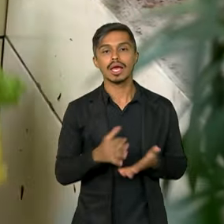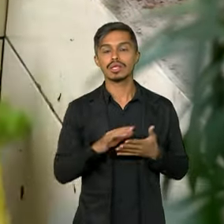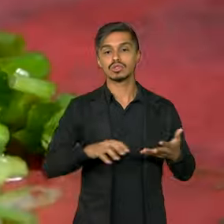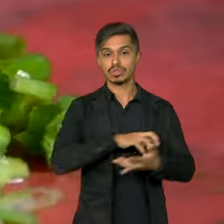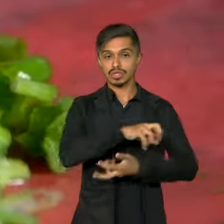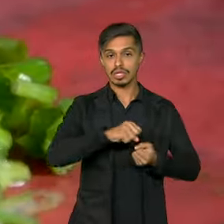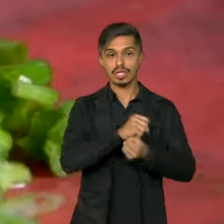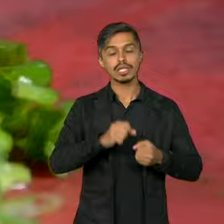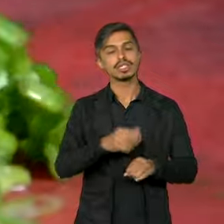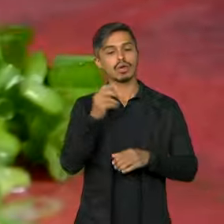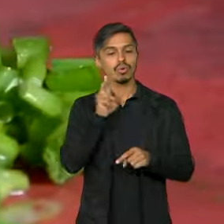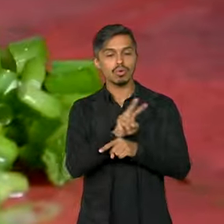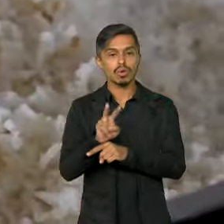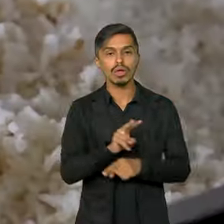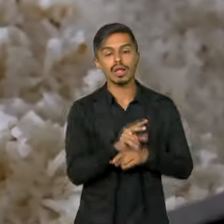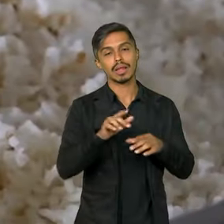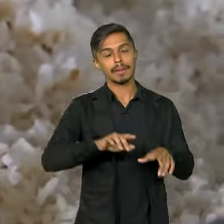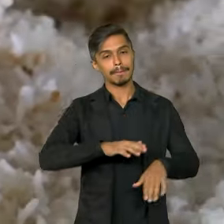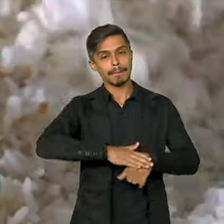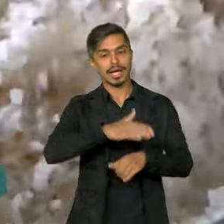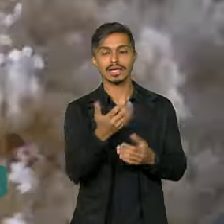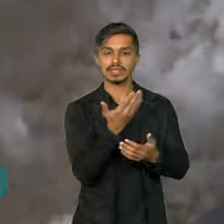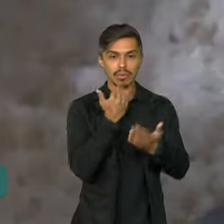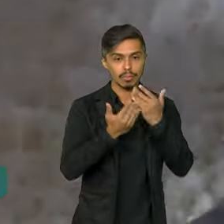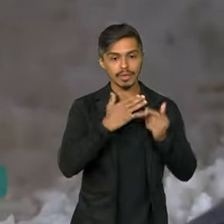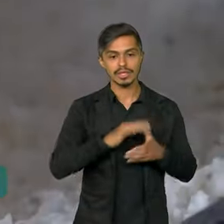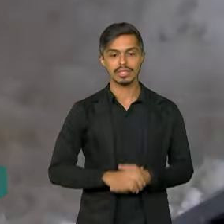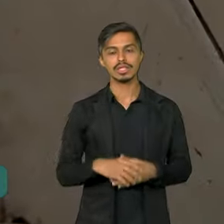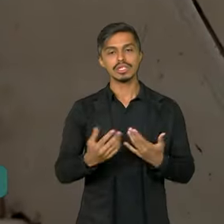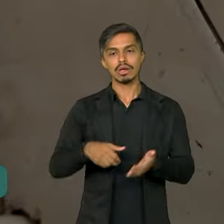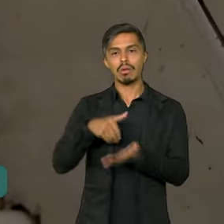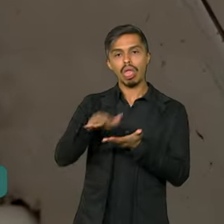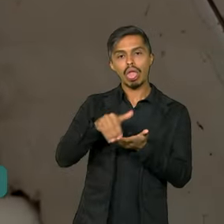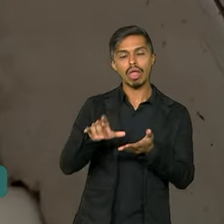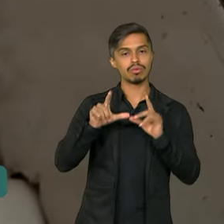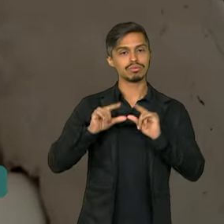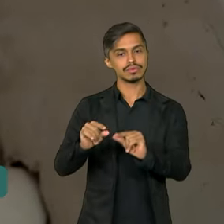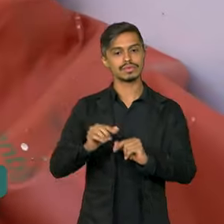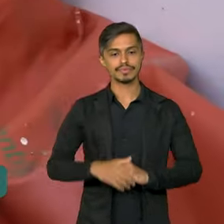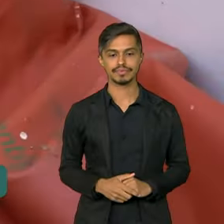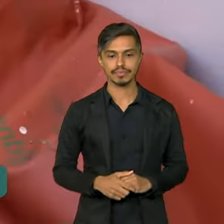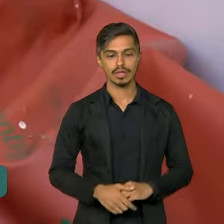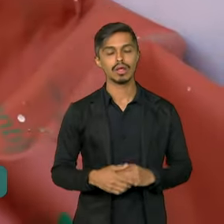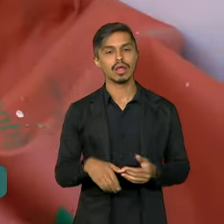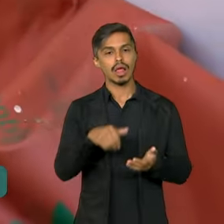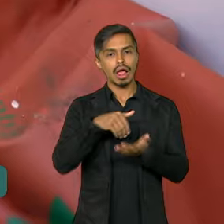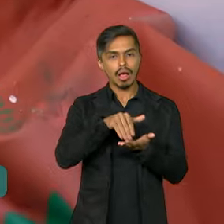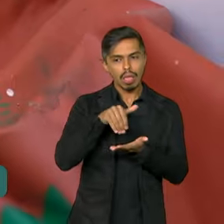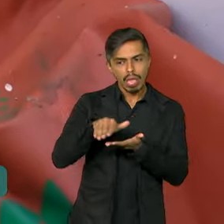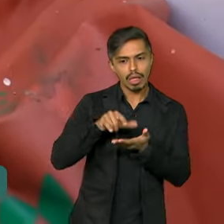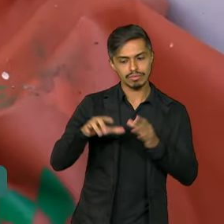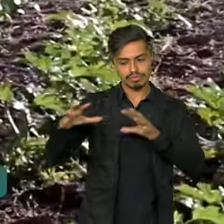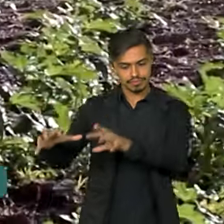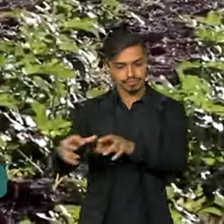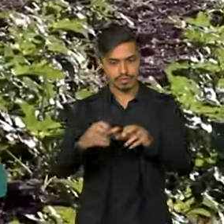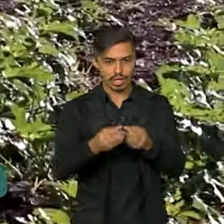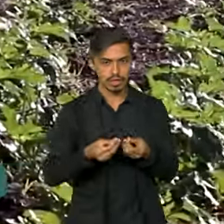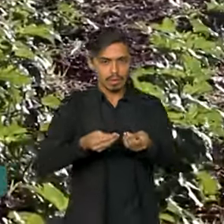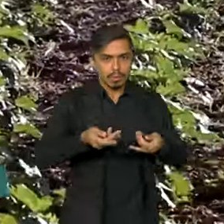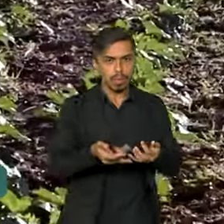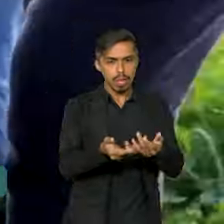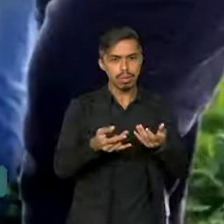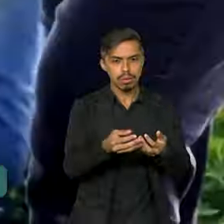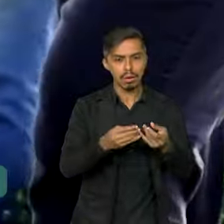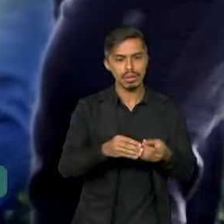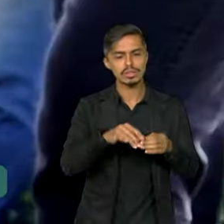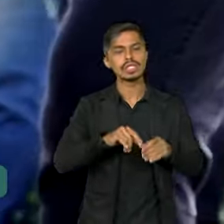preparo de alimentos, diminuindo também o desperdício. Os resíduos orgânicos são transformados em biogás e